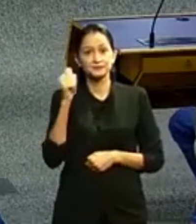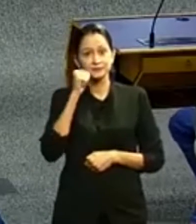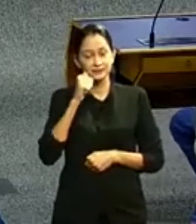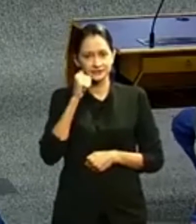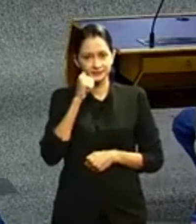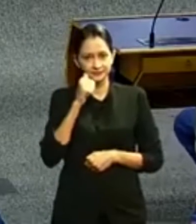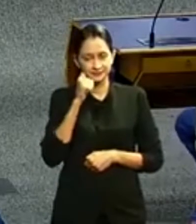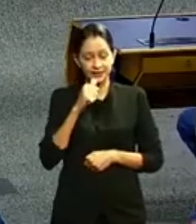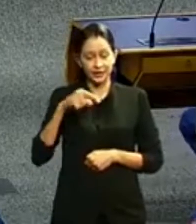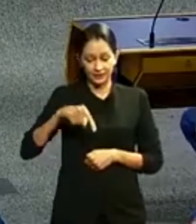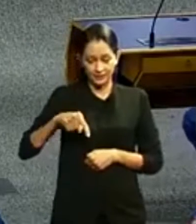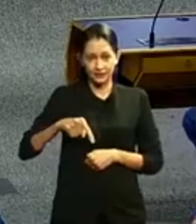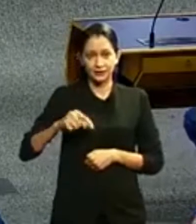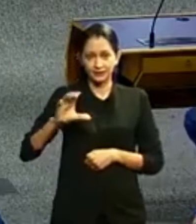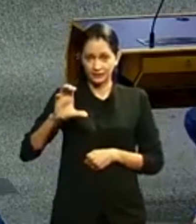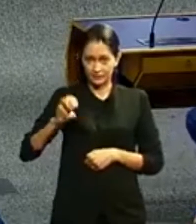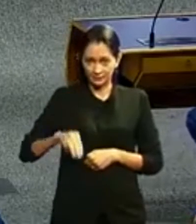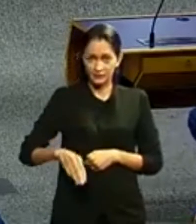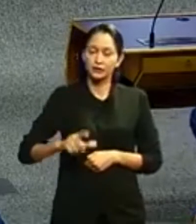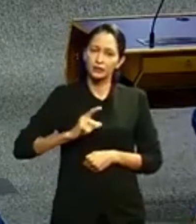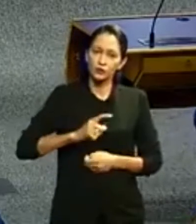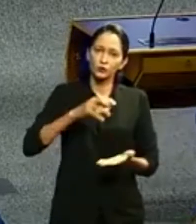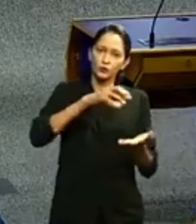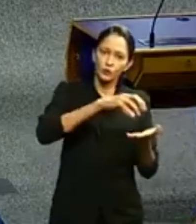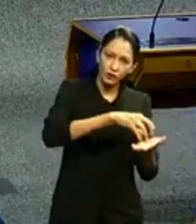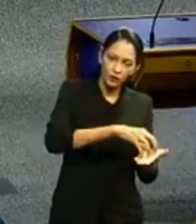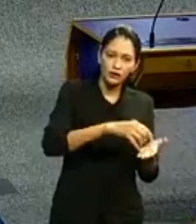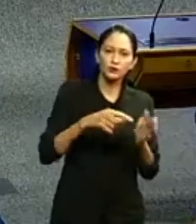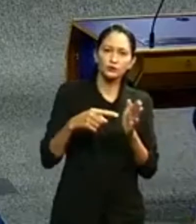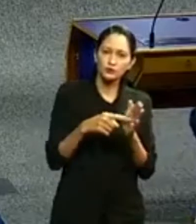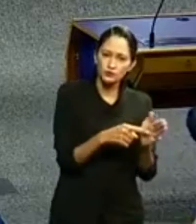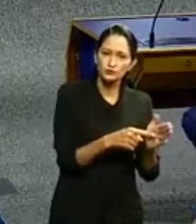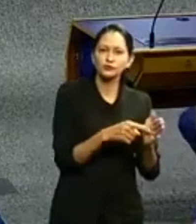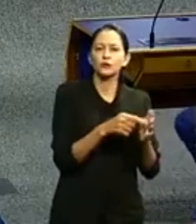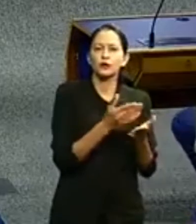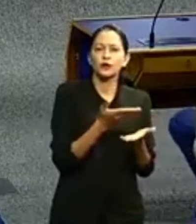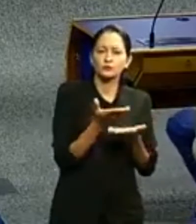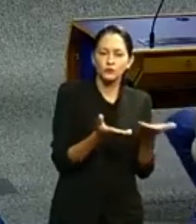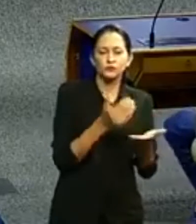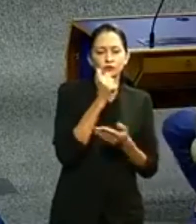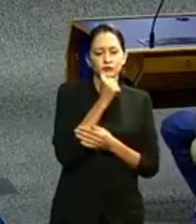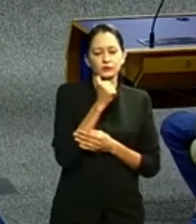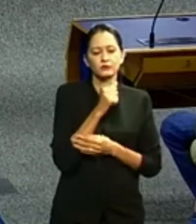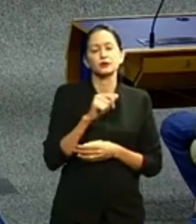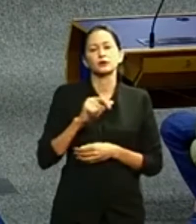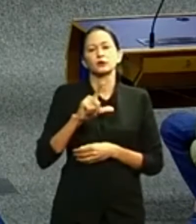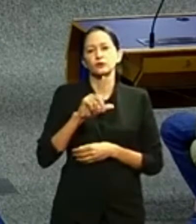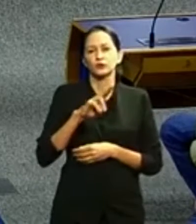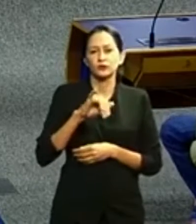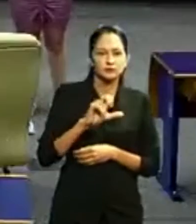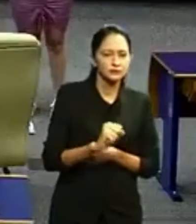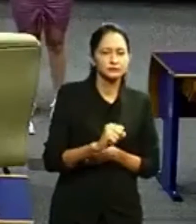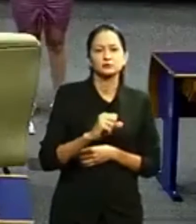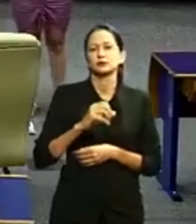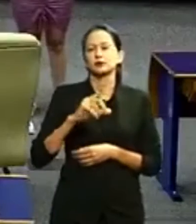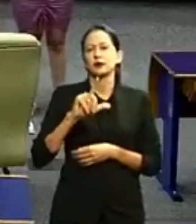Meninas, aqui na câmara tem ouvidoria da mulher, a Lara é psicóloga. Aqui tem o Sérgio, diz que o Luiz é psicólogo.